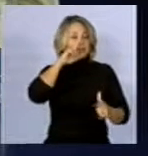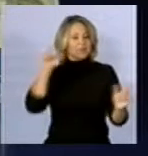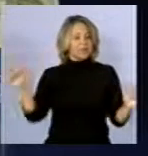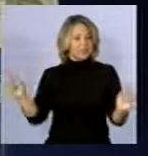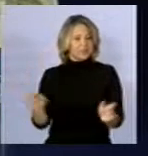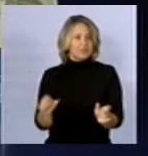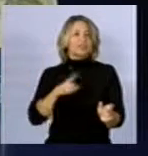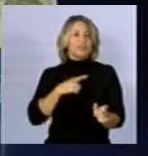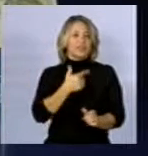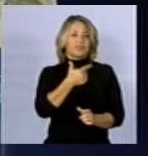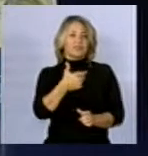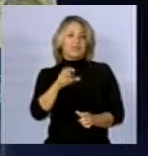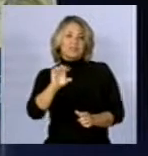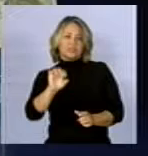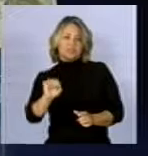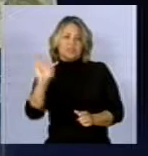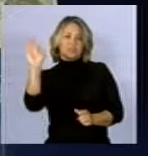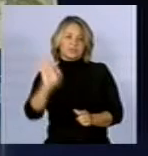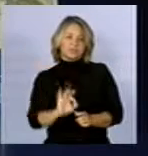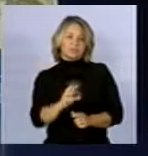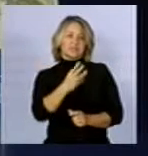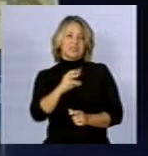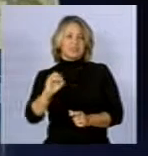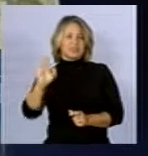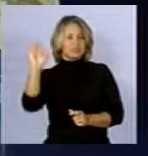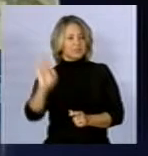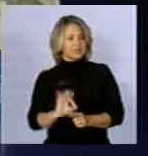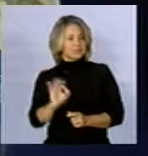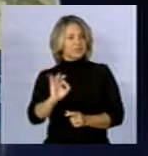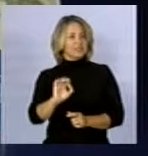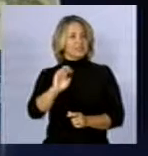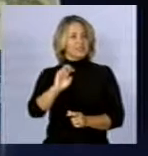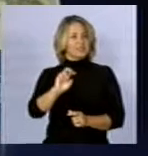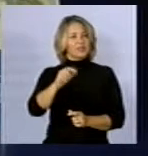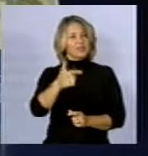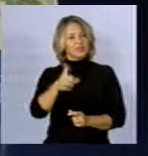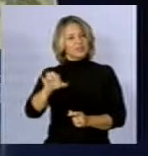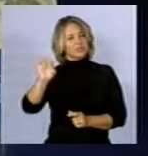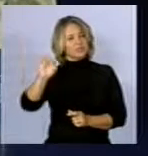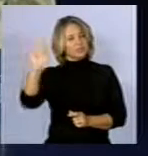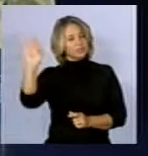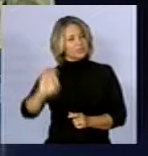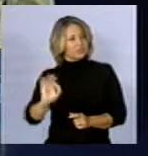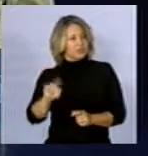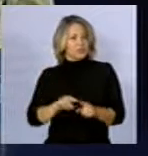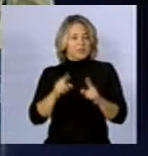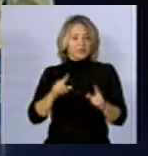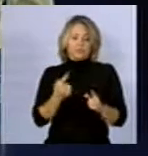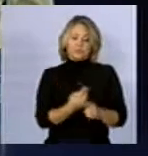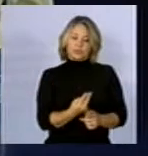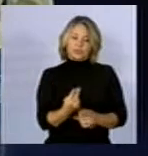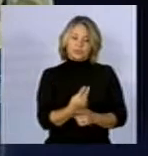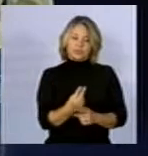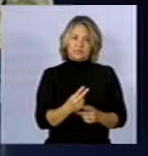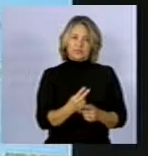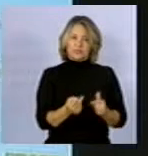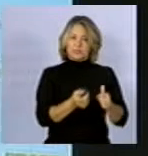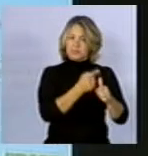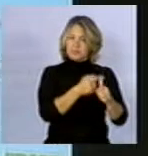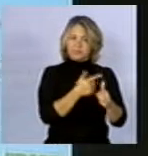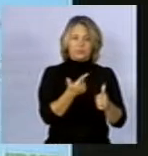20%, 30%, 59%. Só que os dois primeiros, isso não foi significativo. O N,